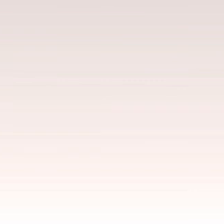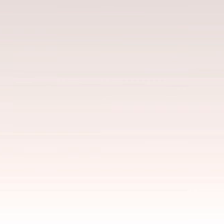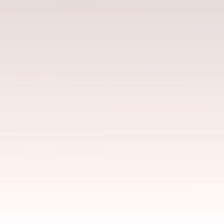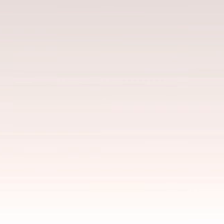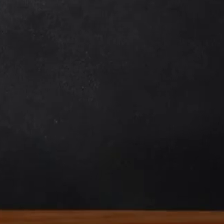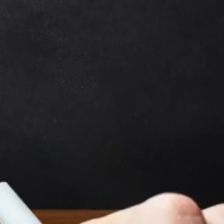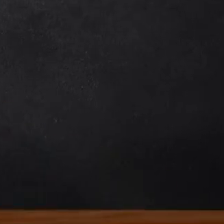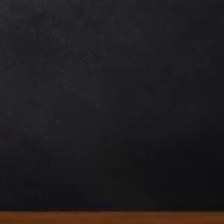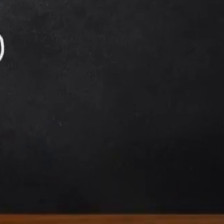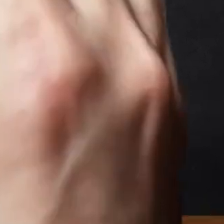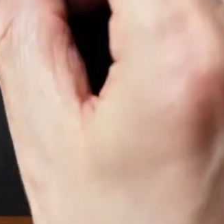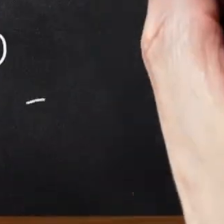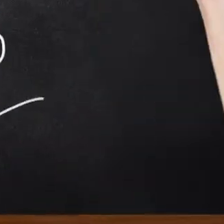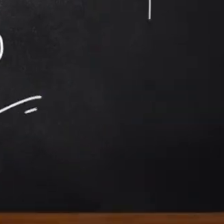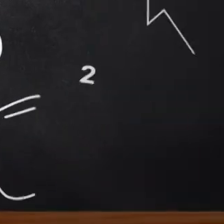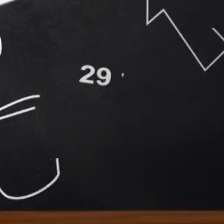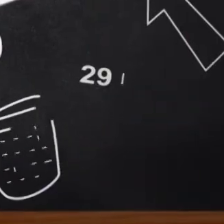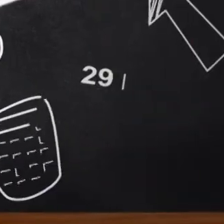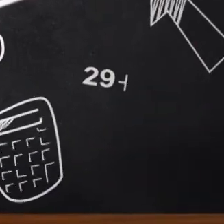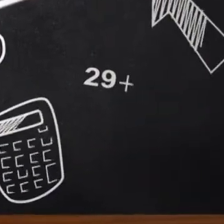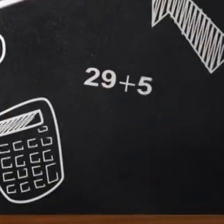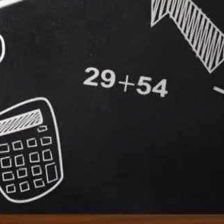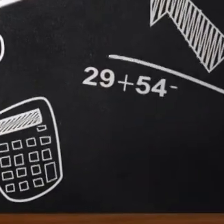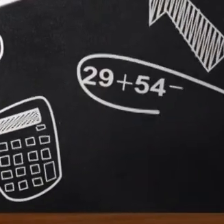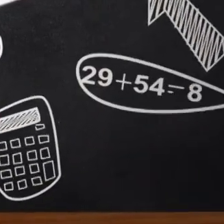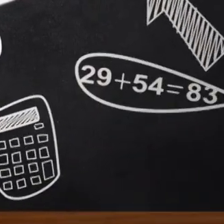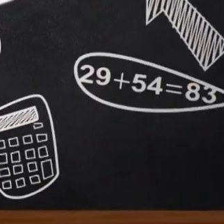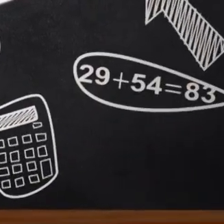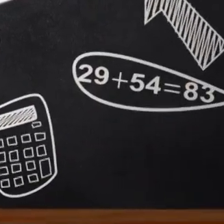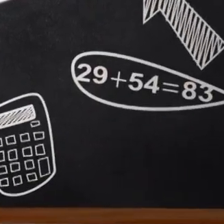E até a próxima. E